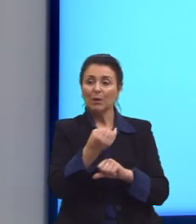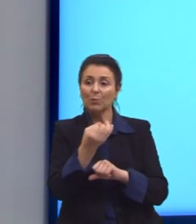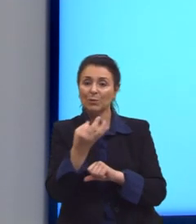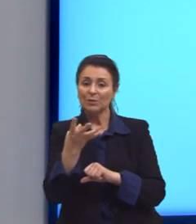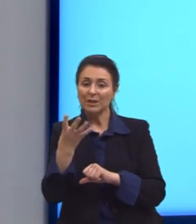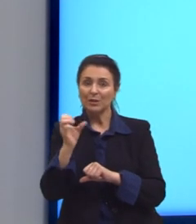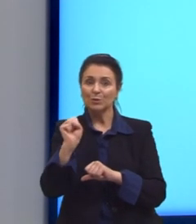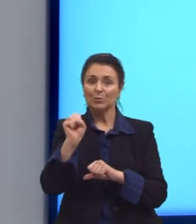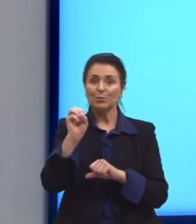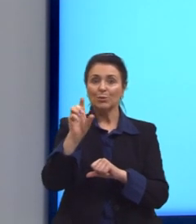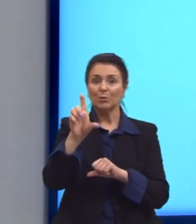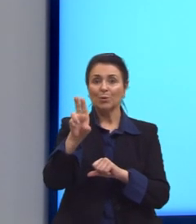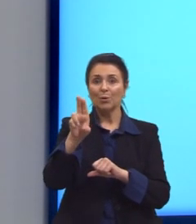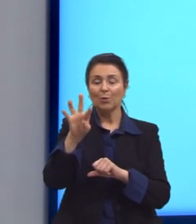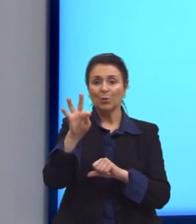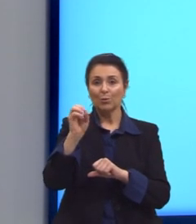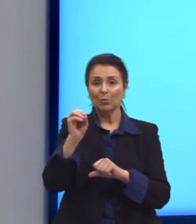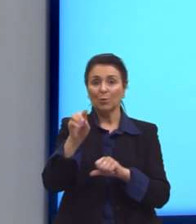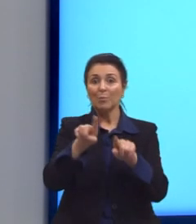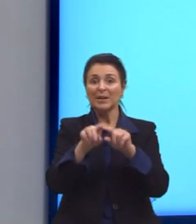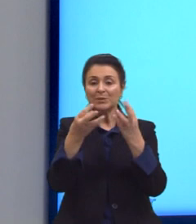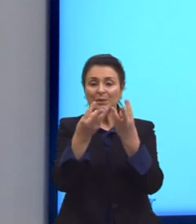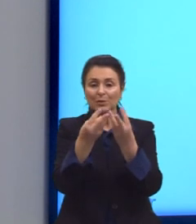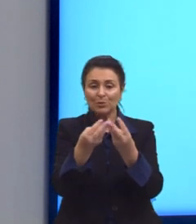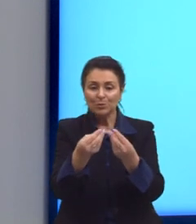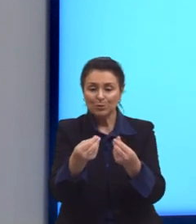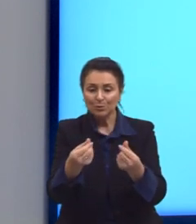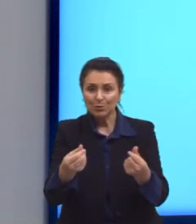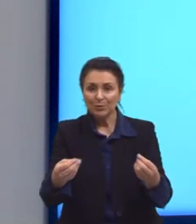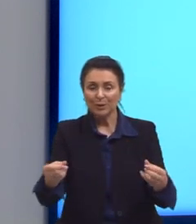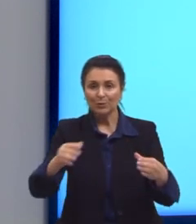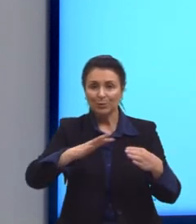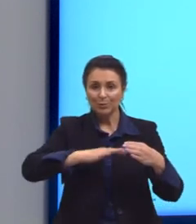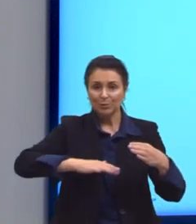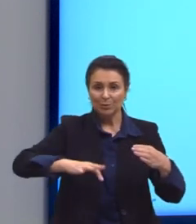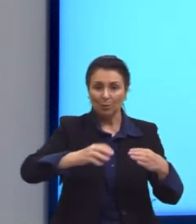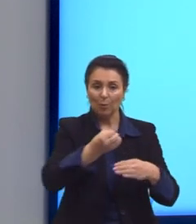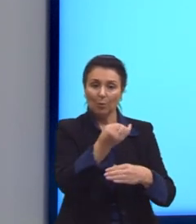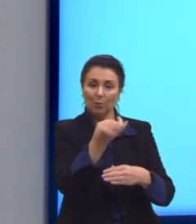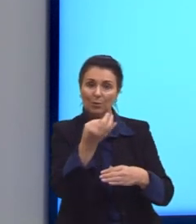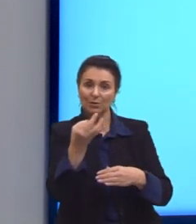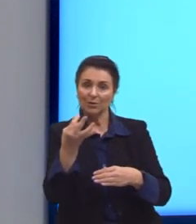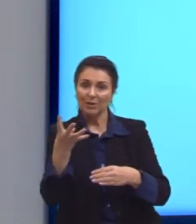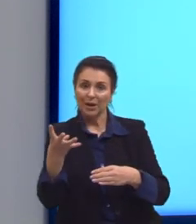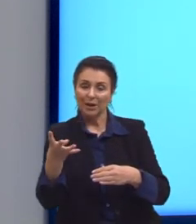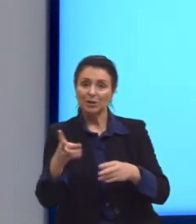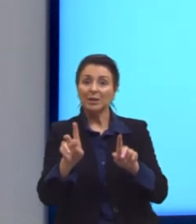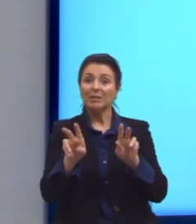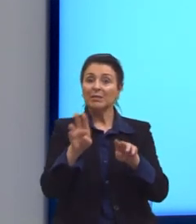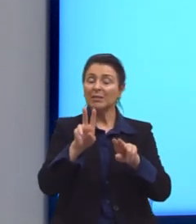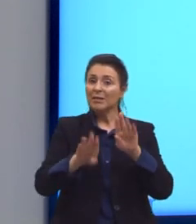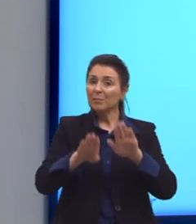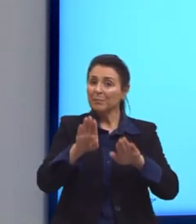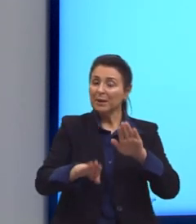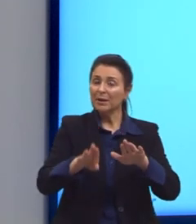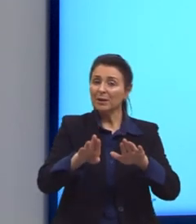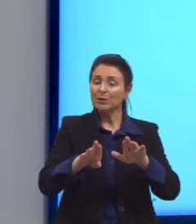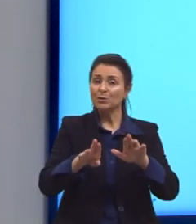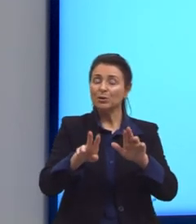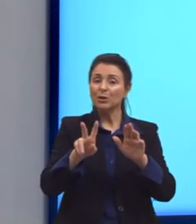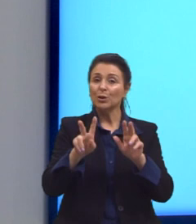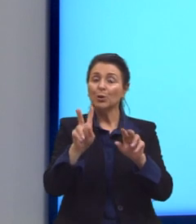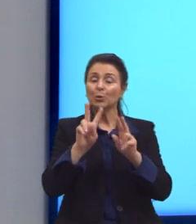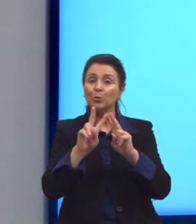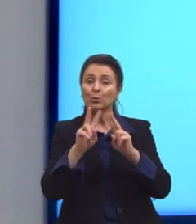diluindo a minha solução. Então, a quantidade de solvente e o volume da solução vão aumentar. Eu estou aumentando o